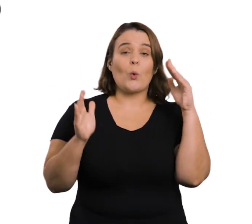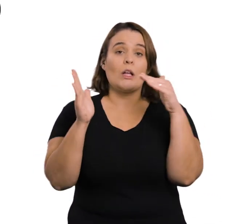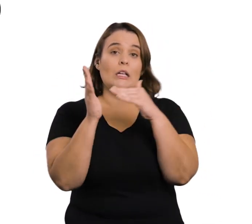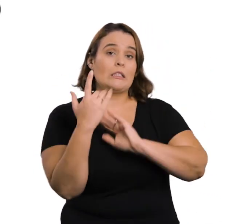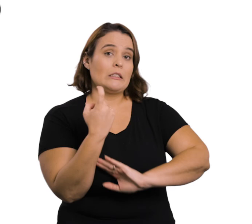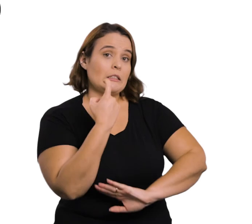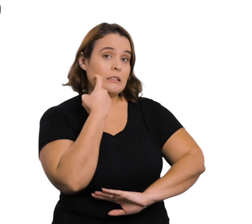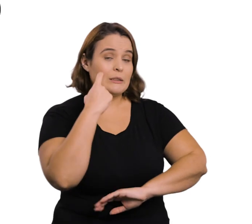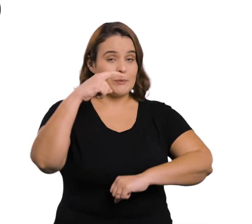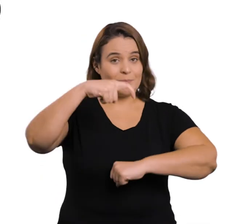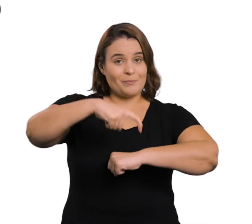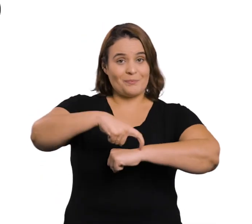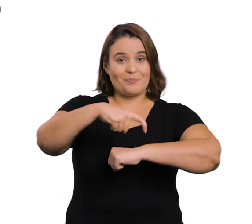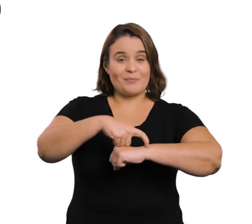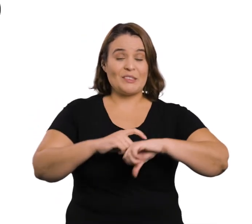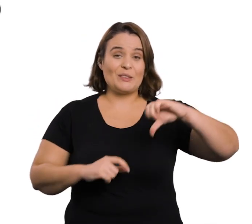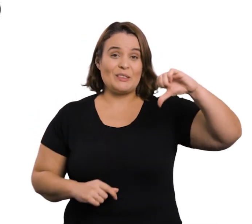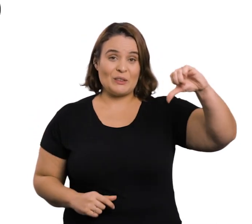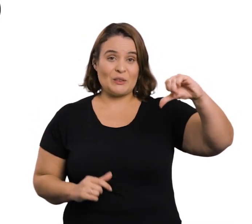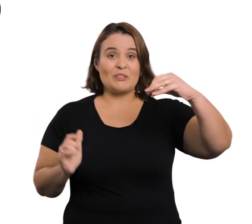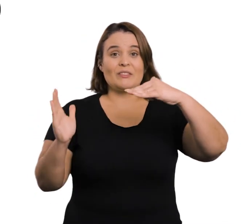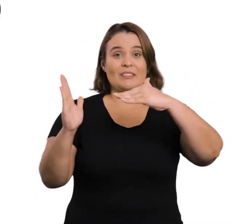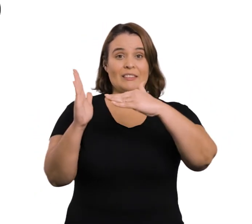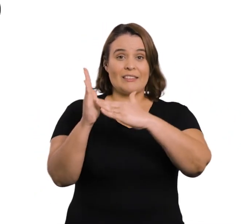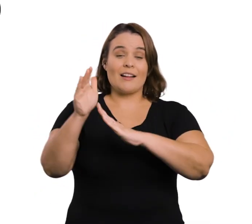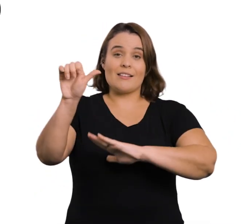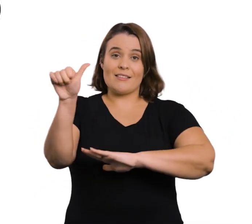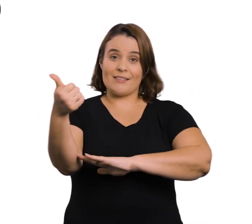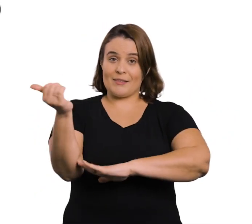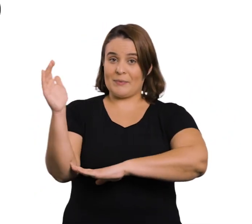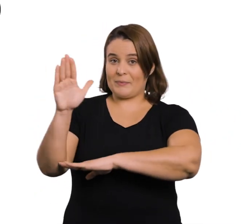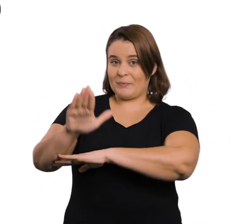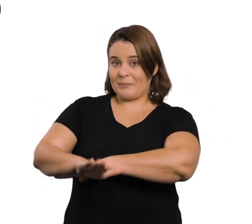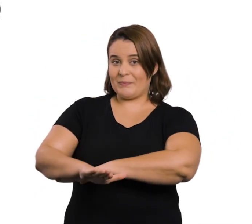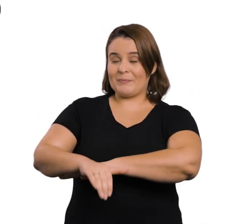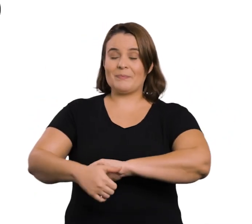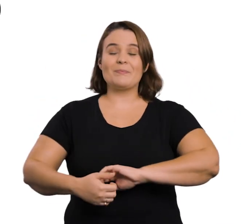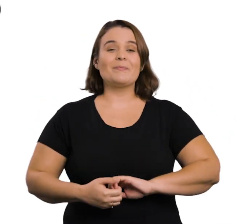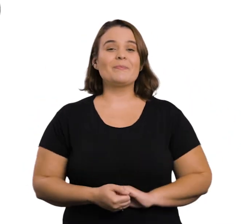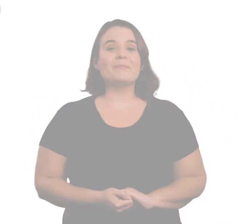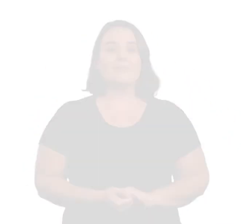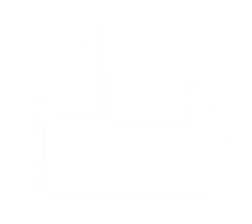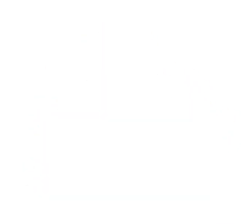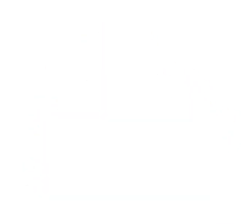De segunda a sexta-feira Horário Das 9h às 18h Horário Horário Horário Horário Horário Horário